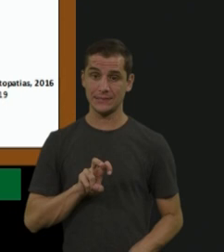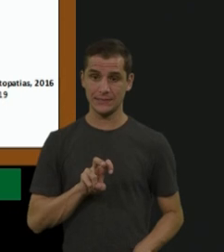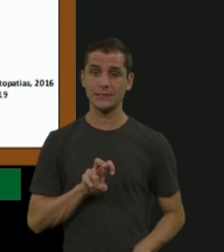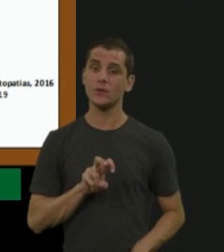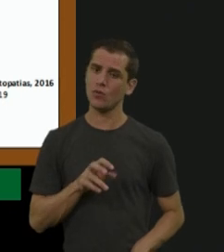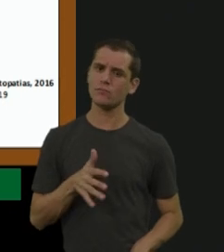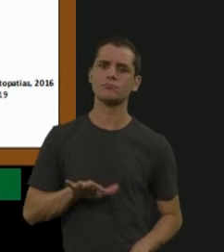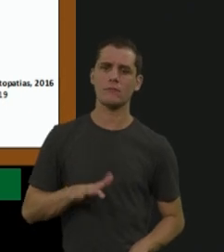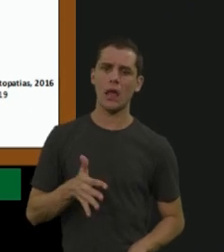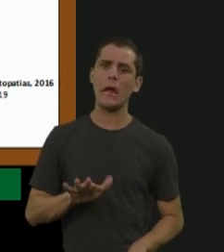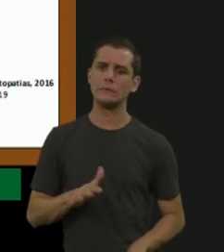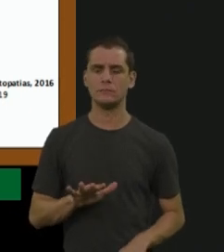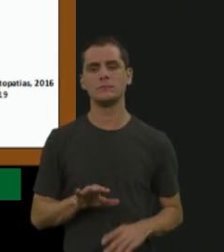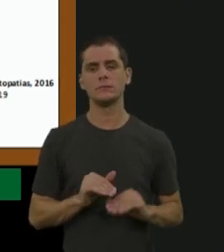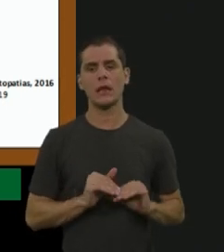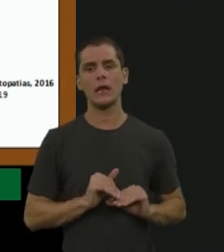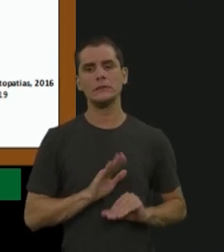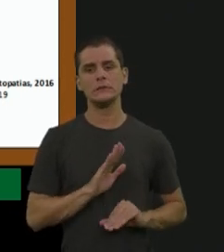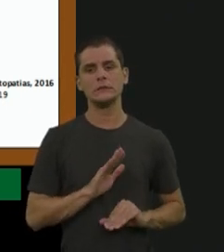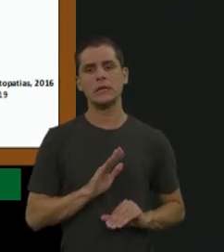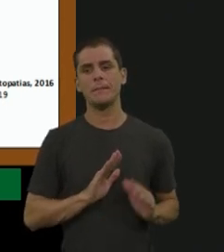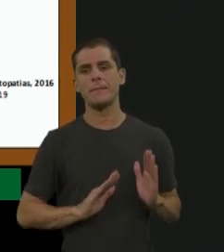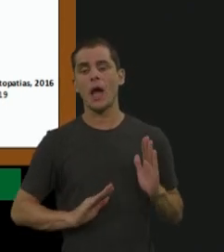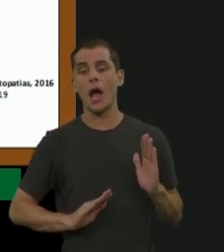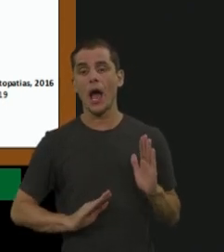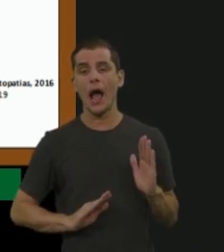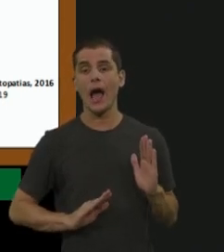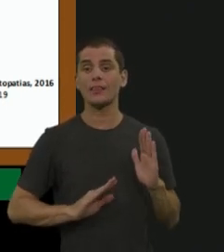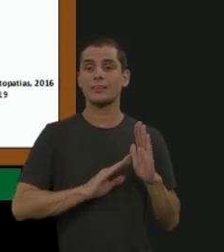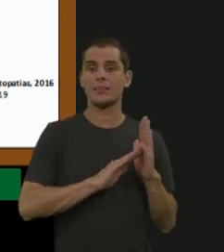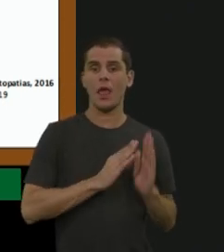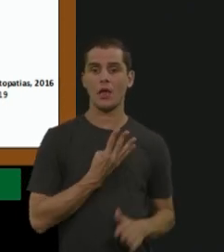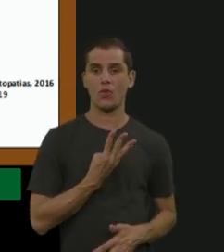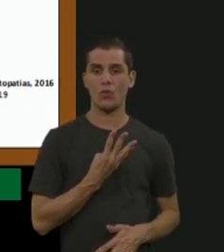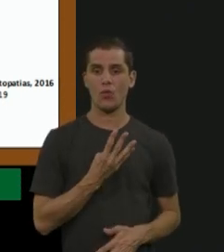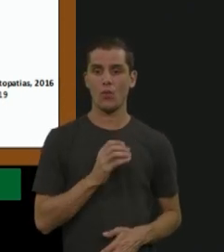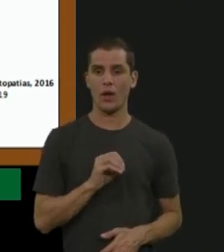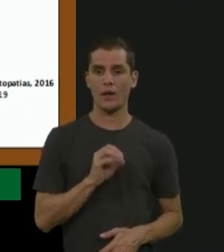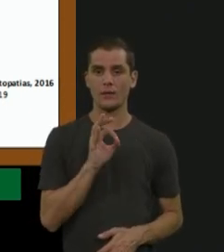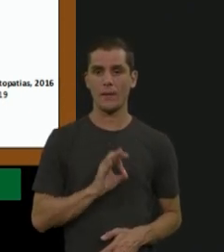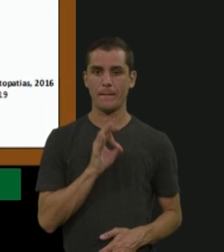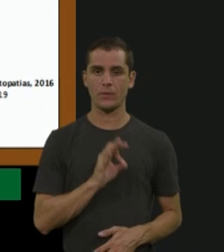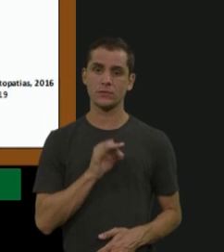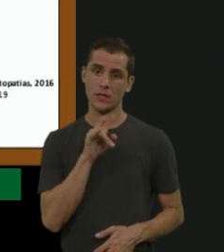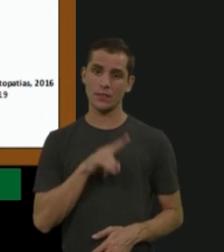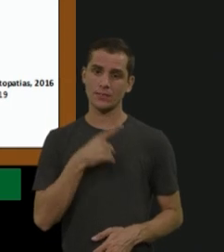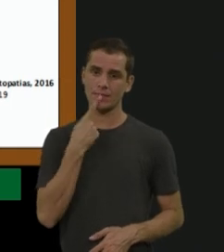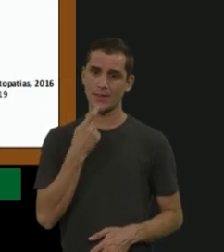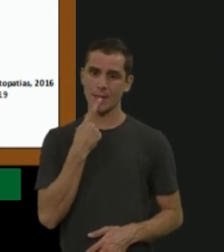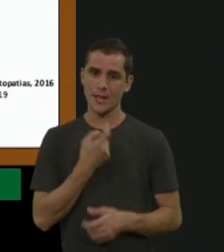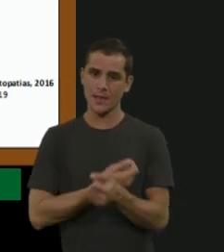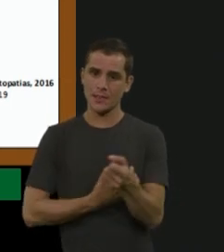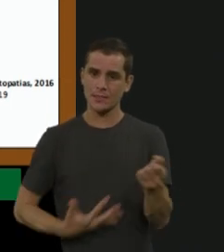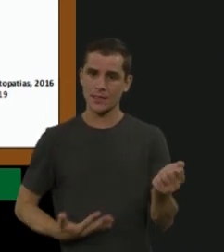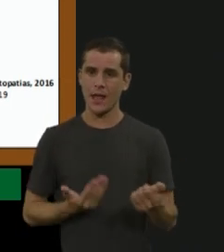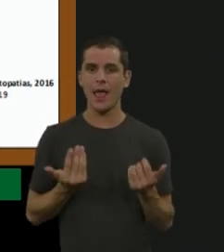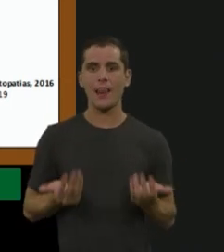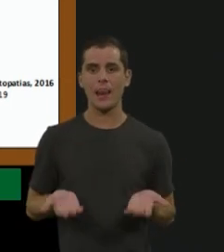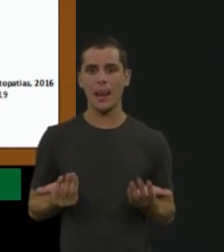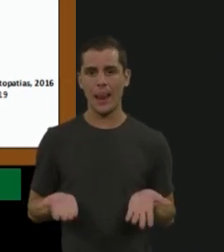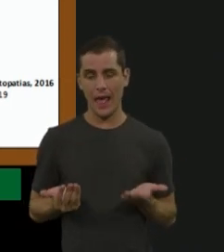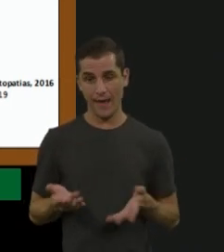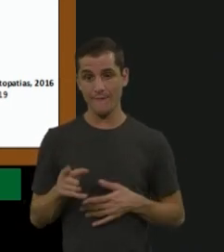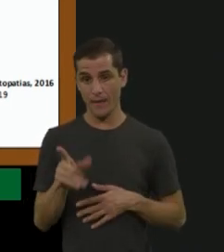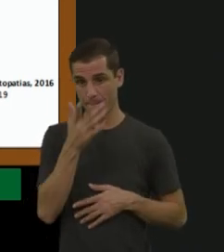livros falam também 40%, ela é leve. Então, os indivíduos leves, eles só sangram, em geral, quando vão